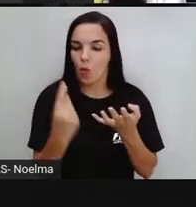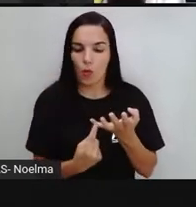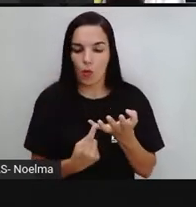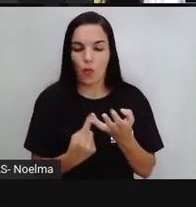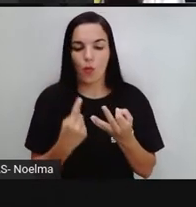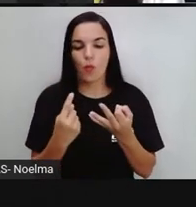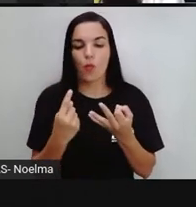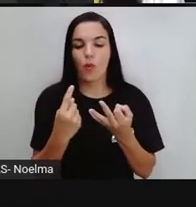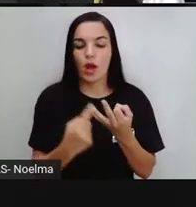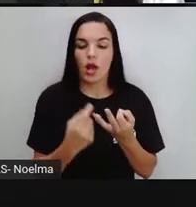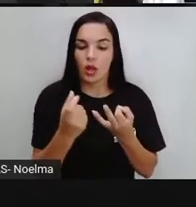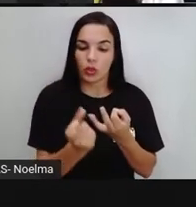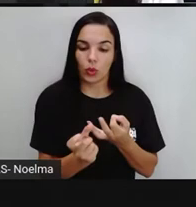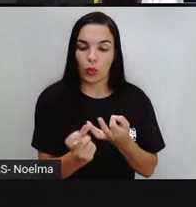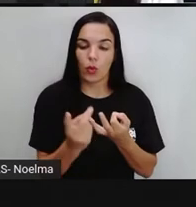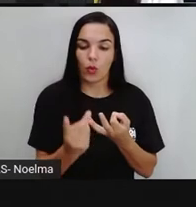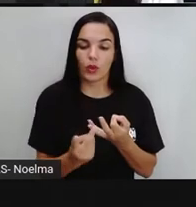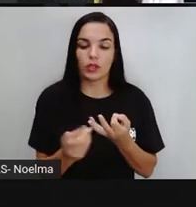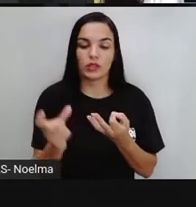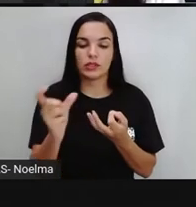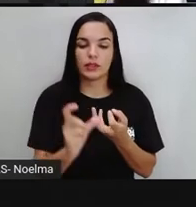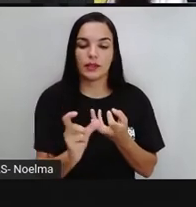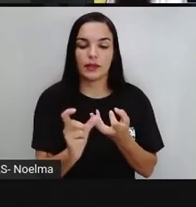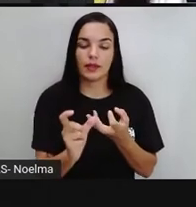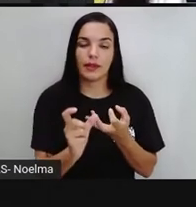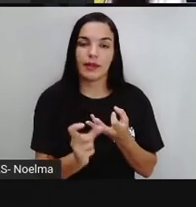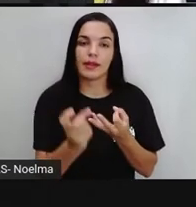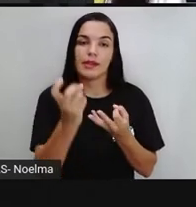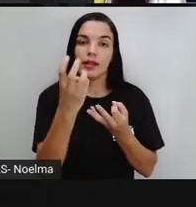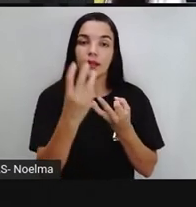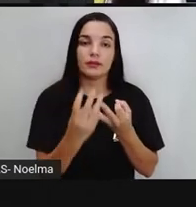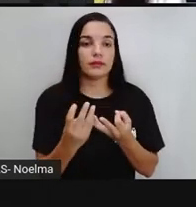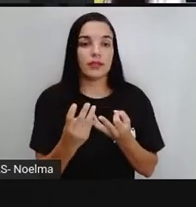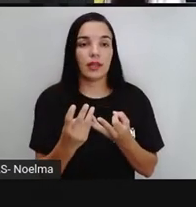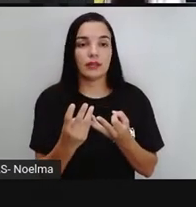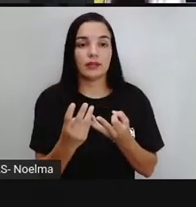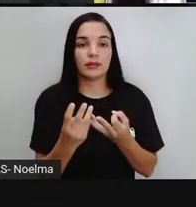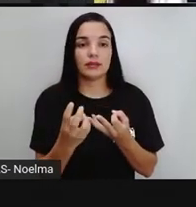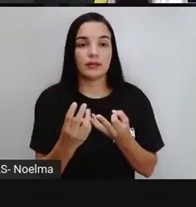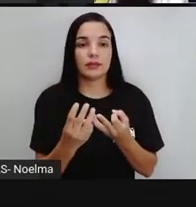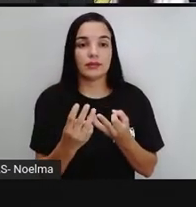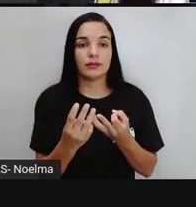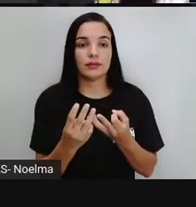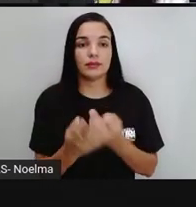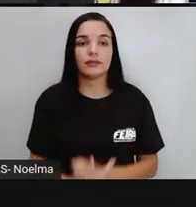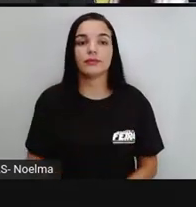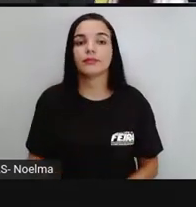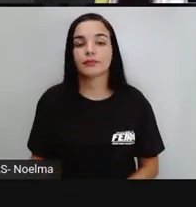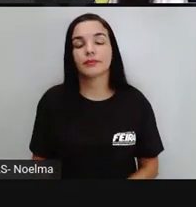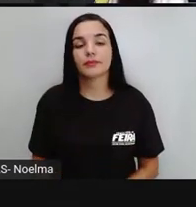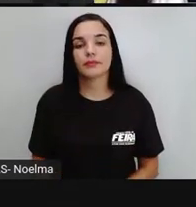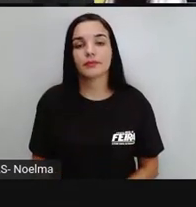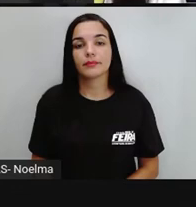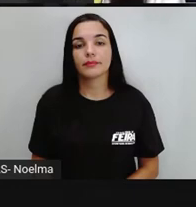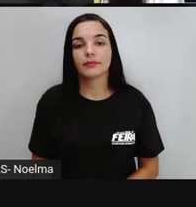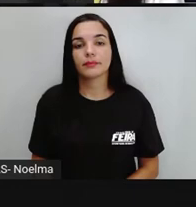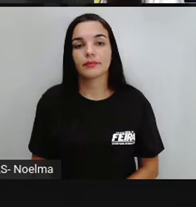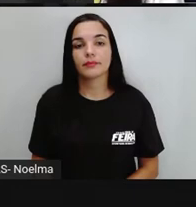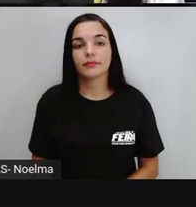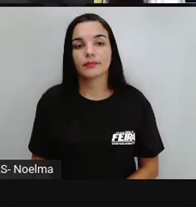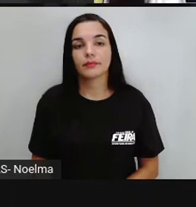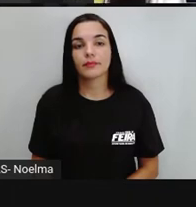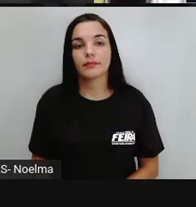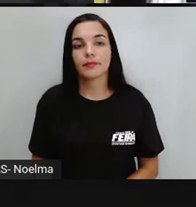paroxítona vai ser a sílaba dois, e proparoxítona vai ser a sílaba três. Isso a gente está